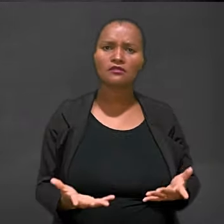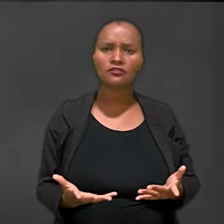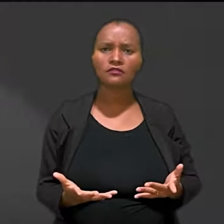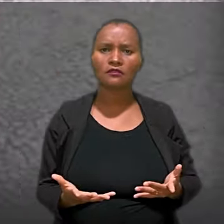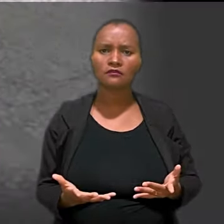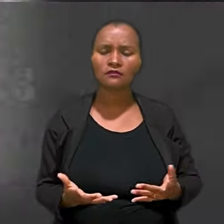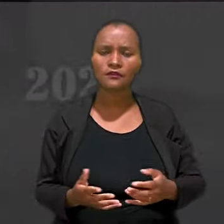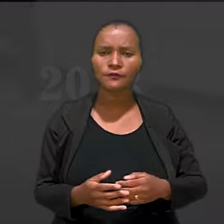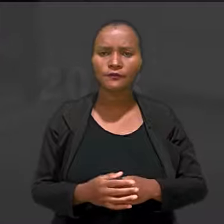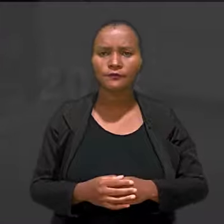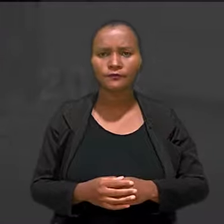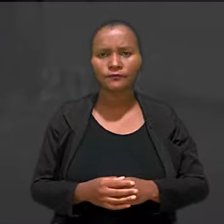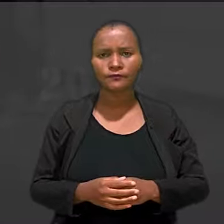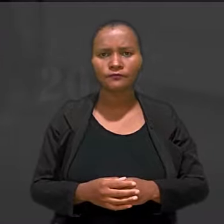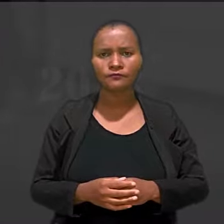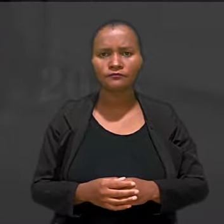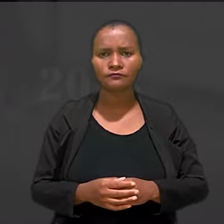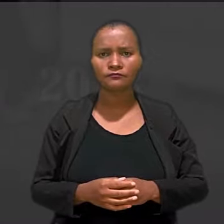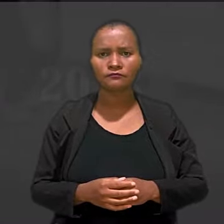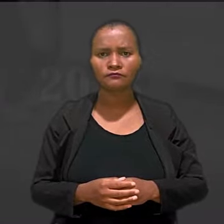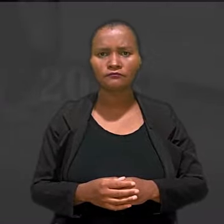dignidade. Vai, que me diz?